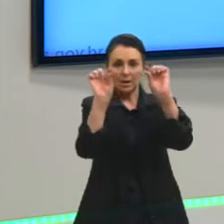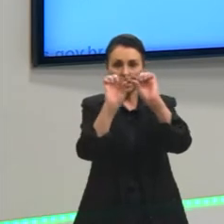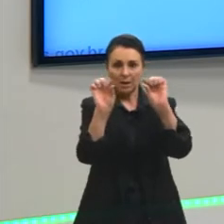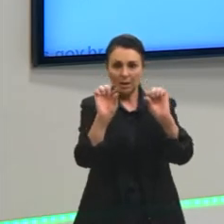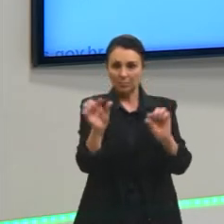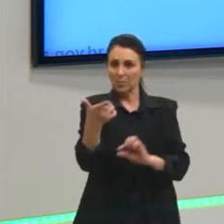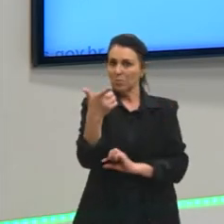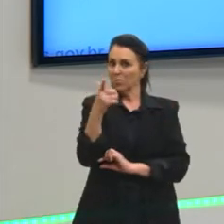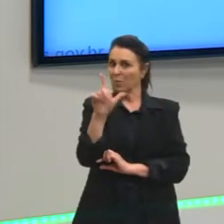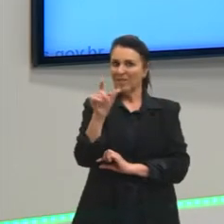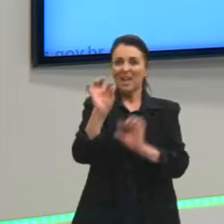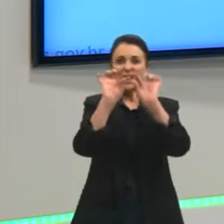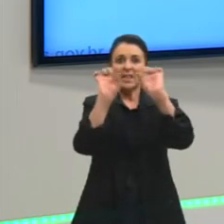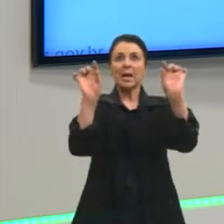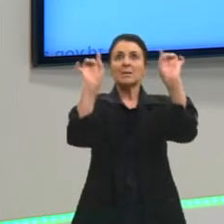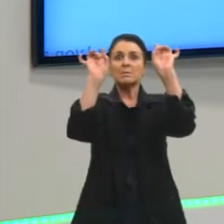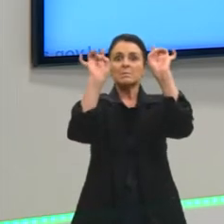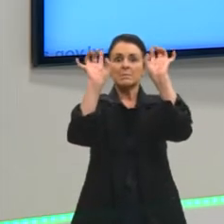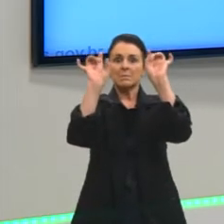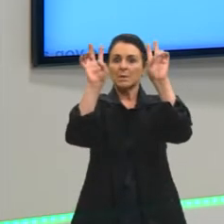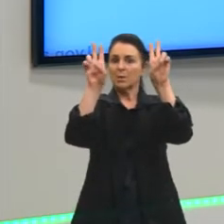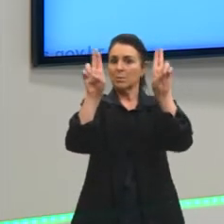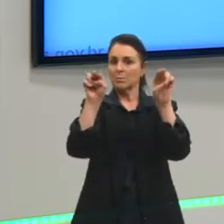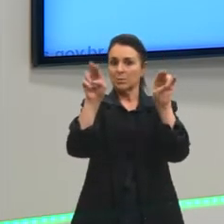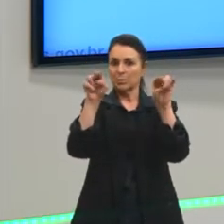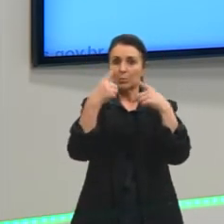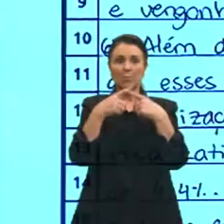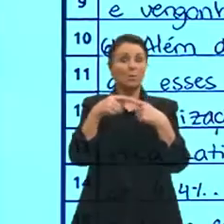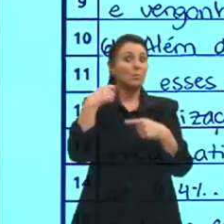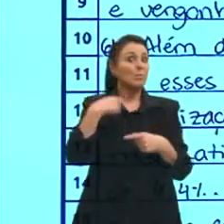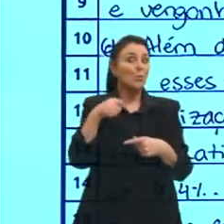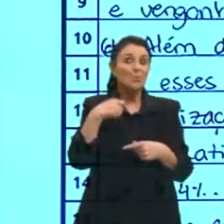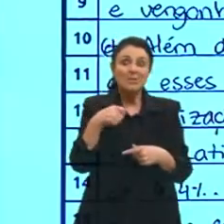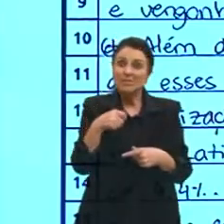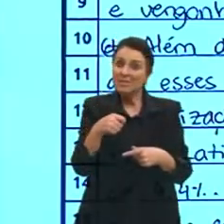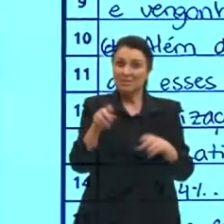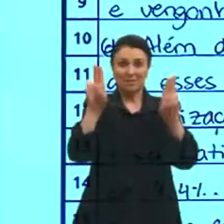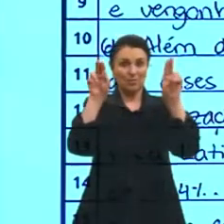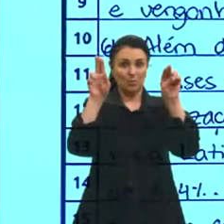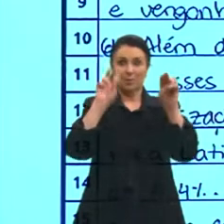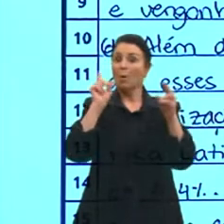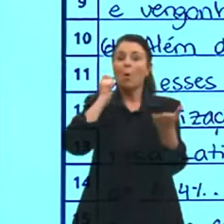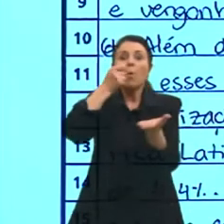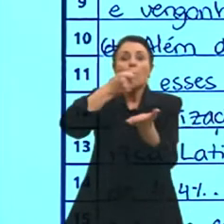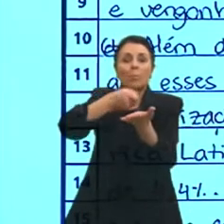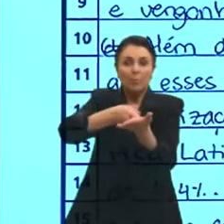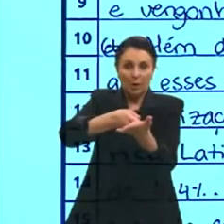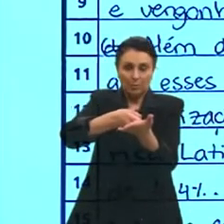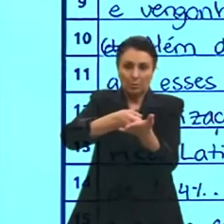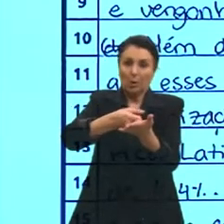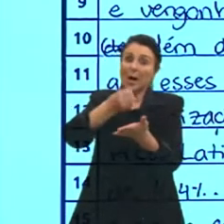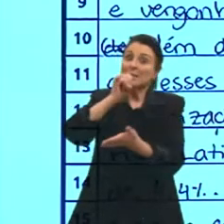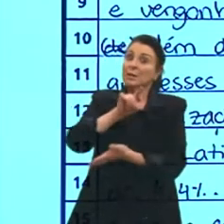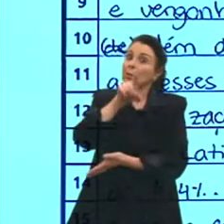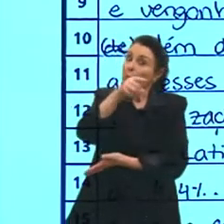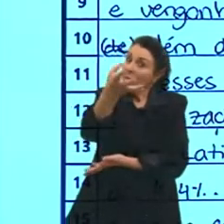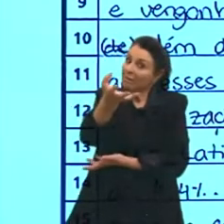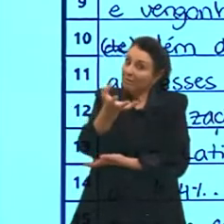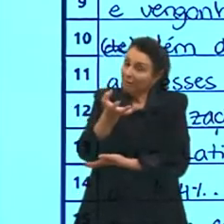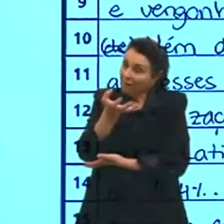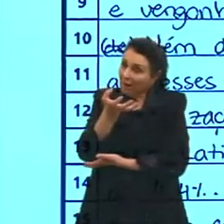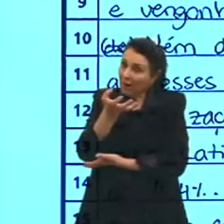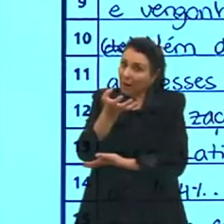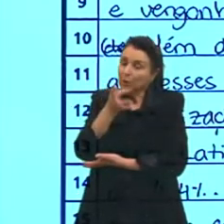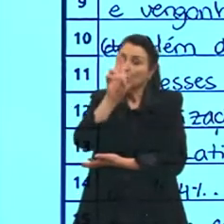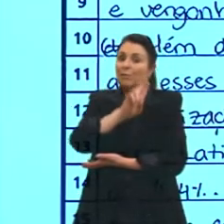Está vendo? Não tem espaço, porque não precisa colocar, não é obrigatório. Se eu quiser colocar, eu vou ter que colocar aqui,